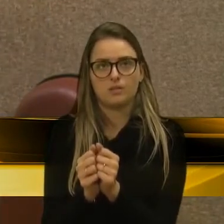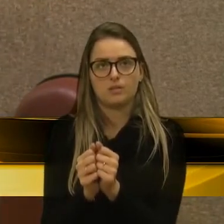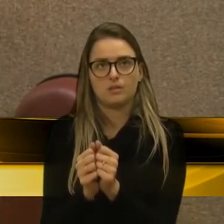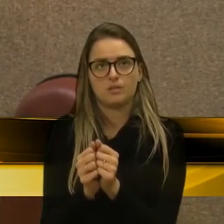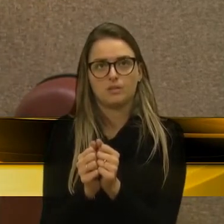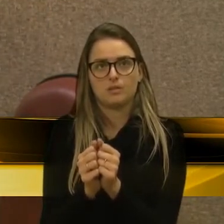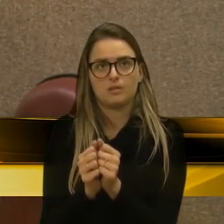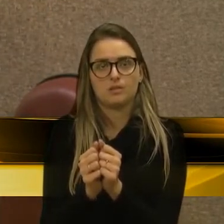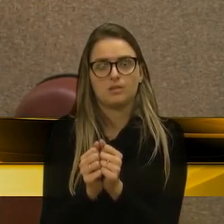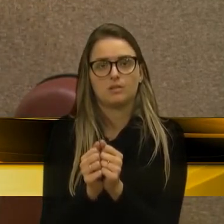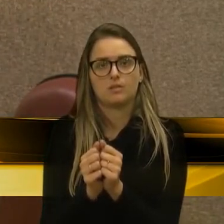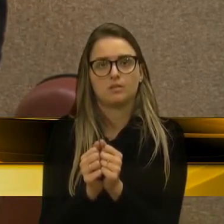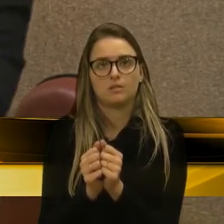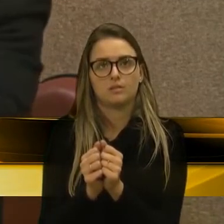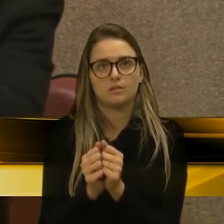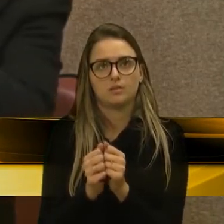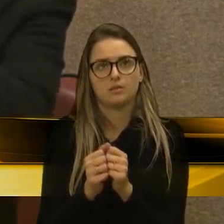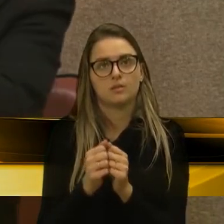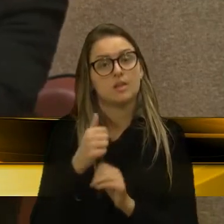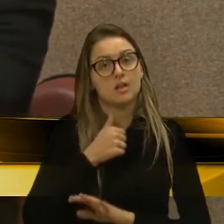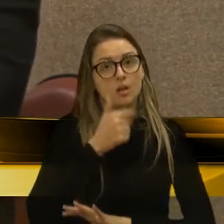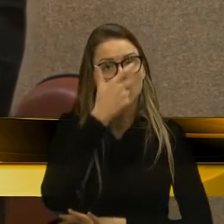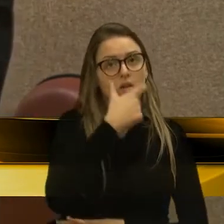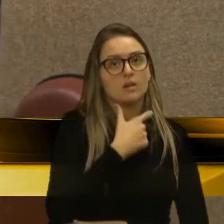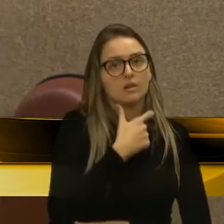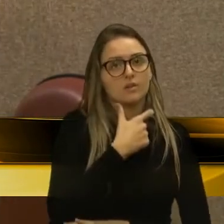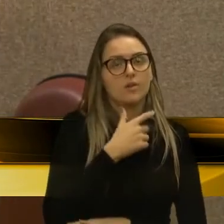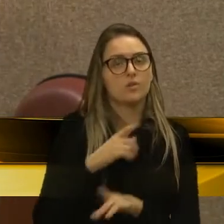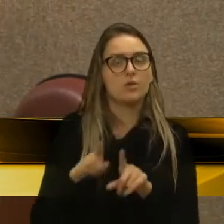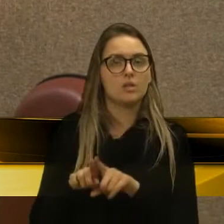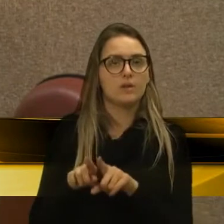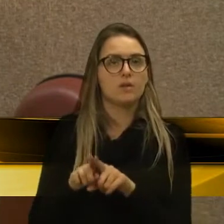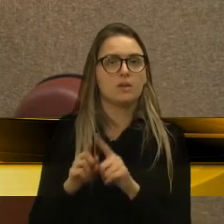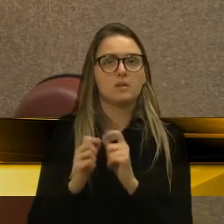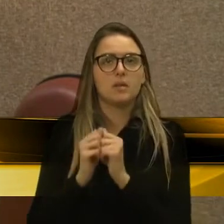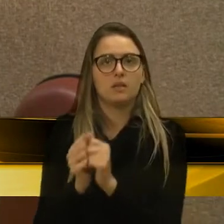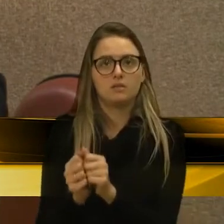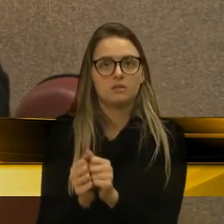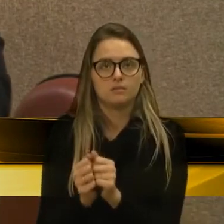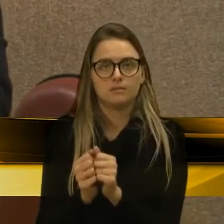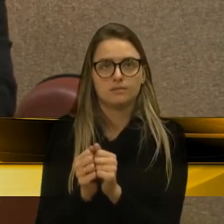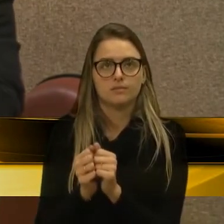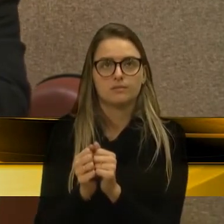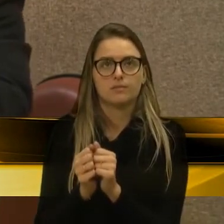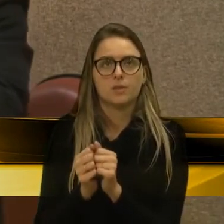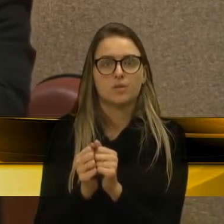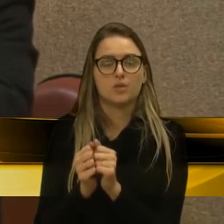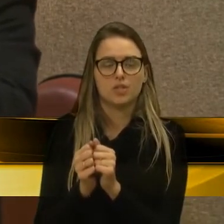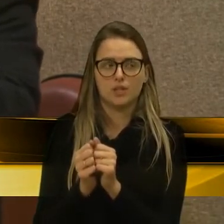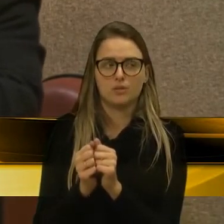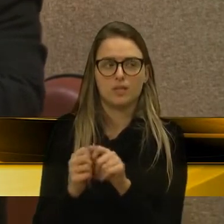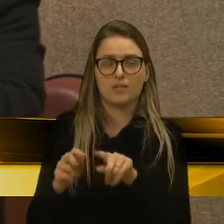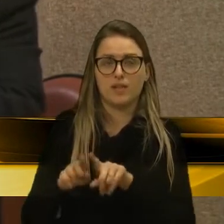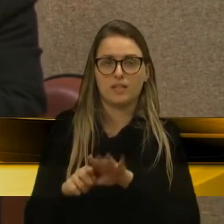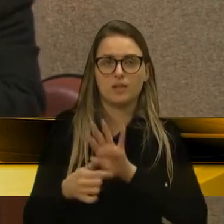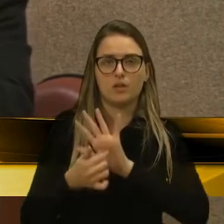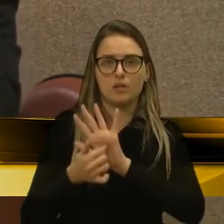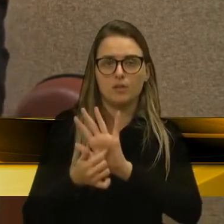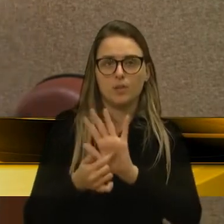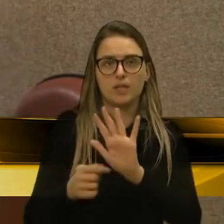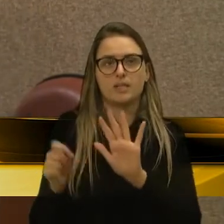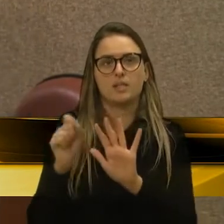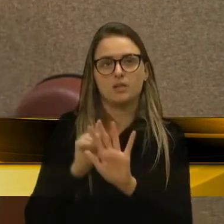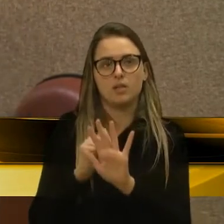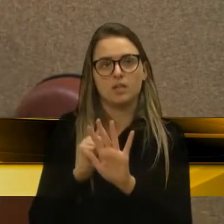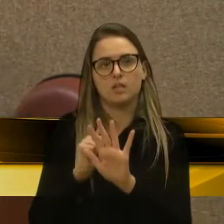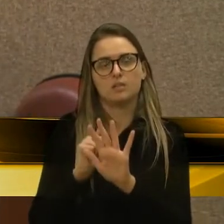mesmo, a fala é minha, e acho que não tem problema nenhum de fazer isso aí. Ele confessou, ele disse que a fala